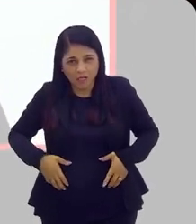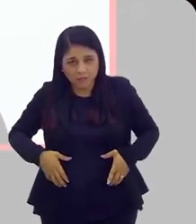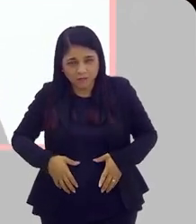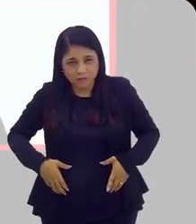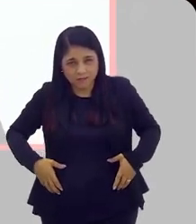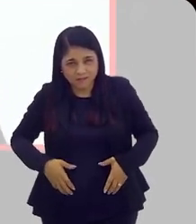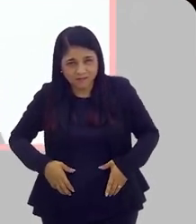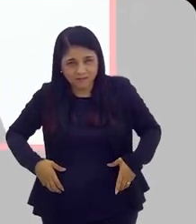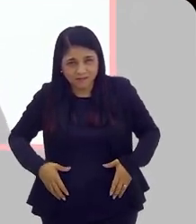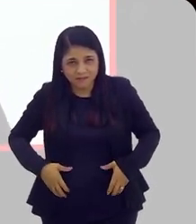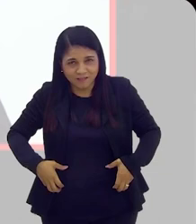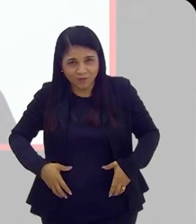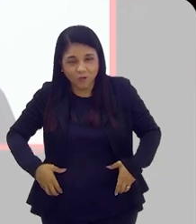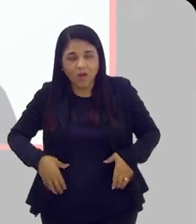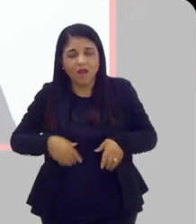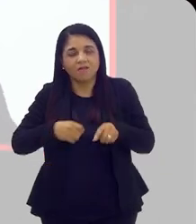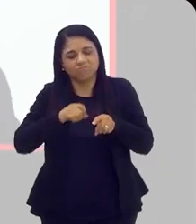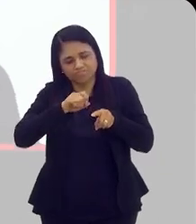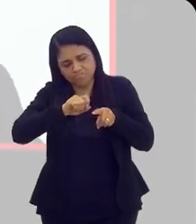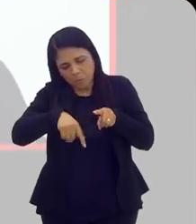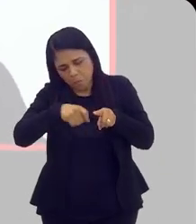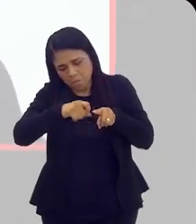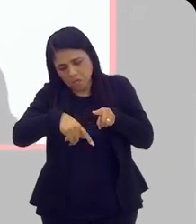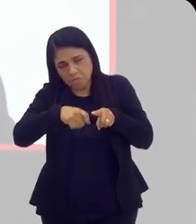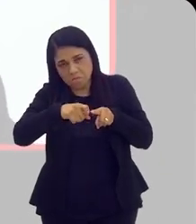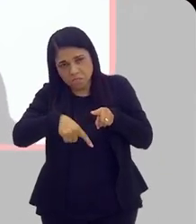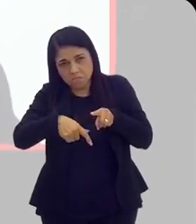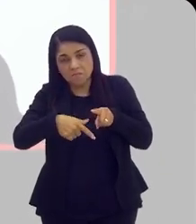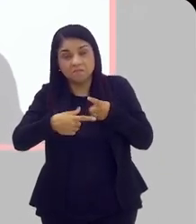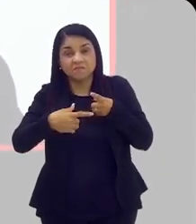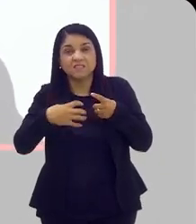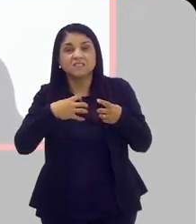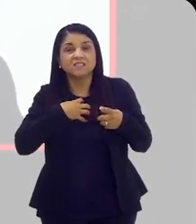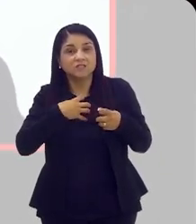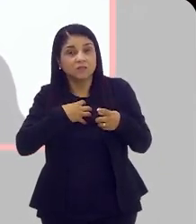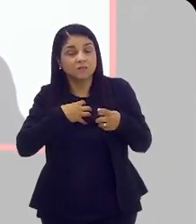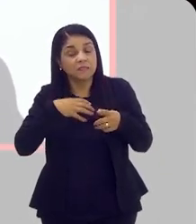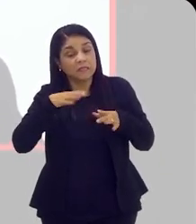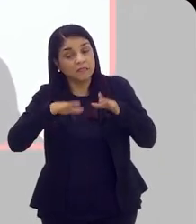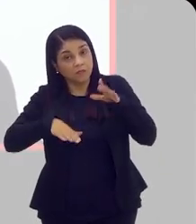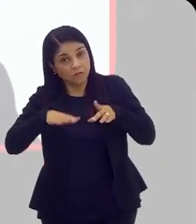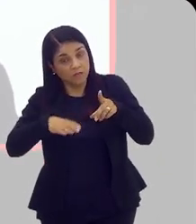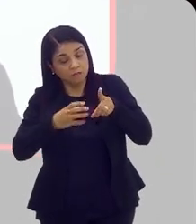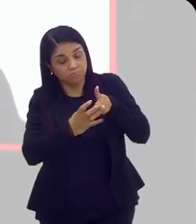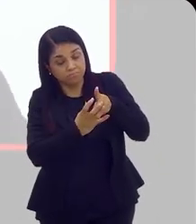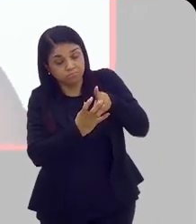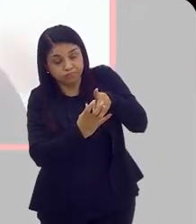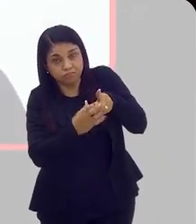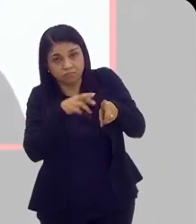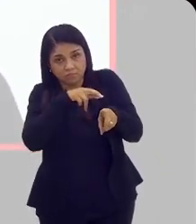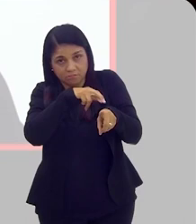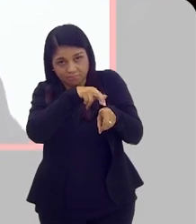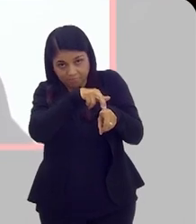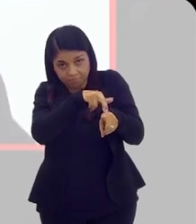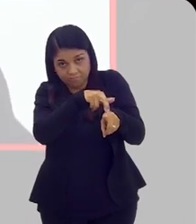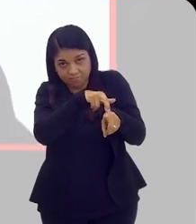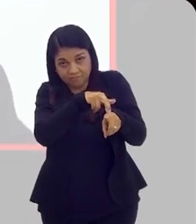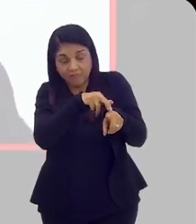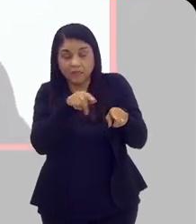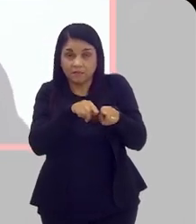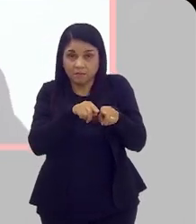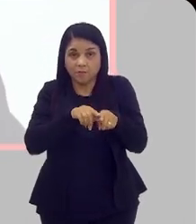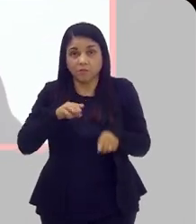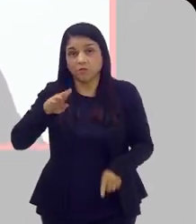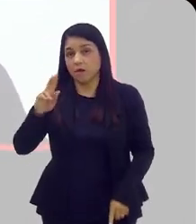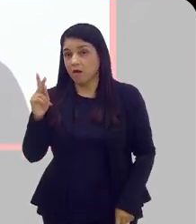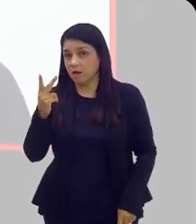terminou de urinar, mas fica aquele pingamento, às vezes até na cueca, né? Isso são sintomas de que talvez a próstata está aumentando, é uma das causas,